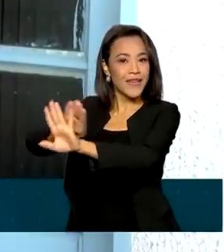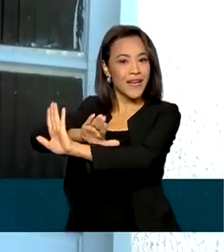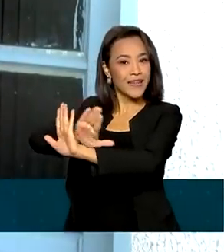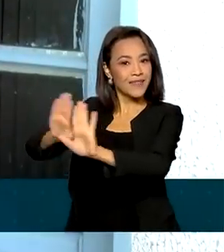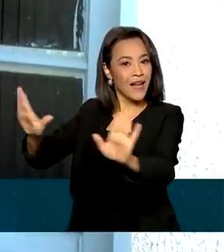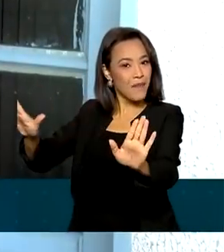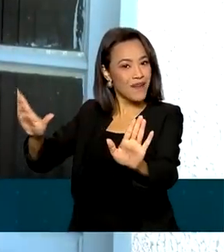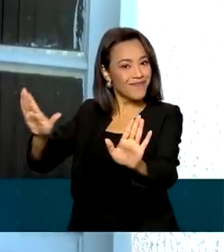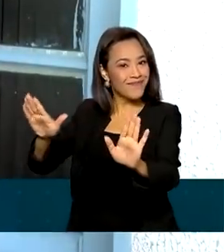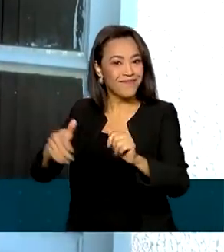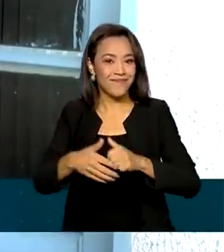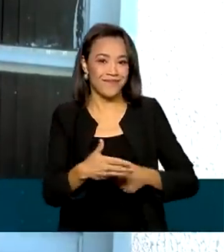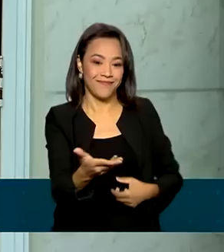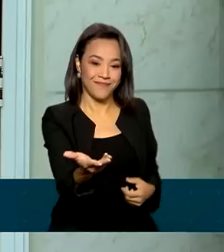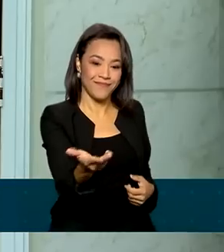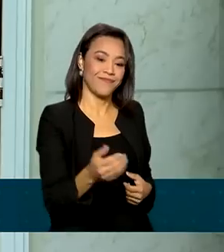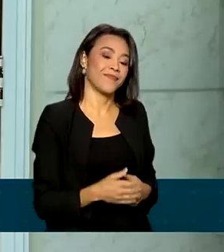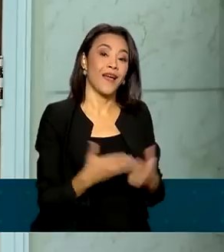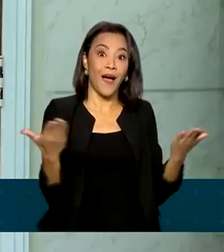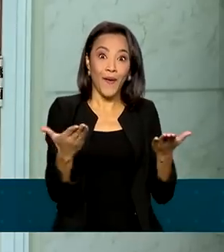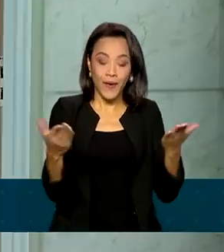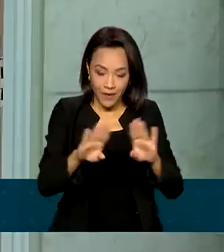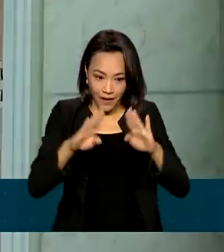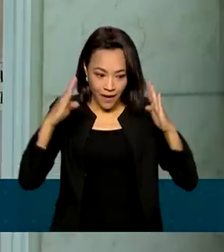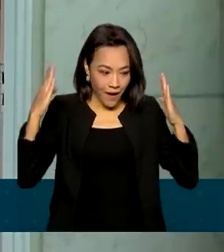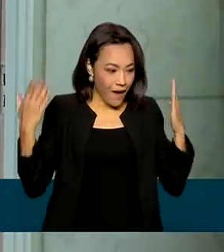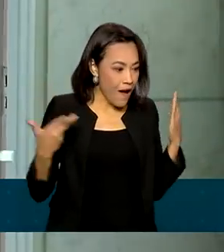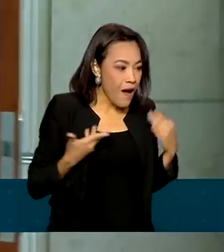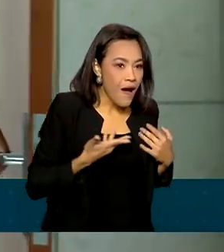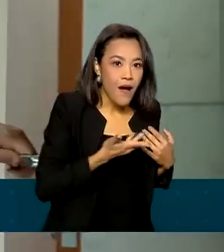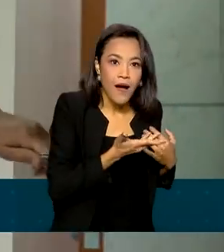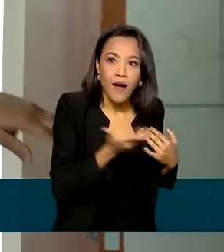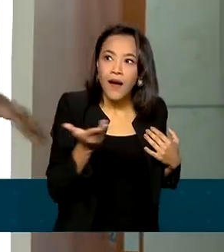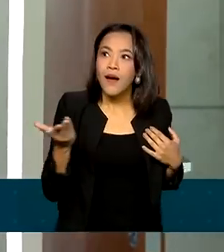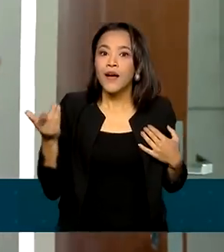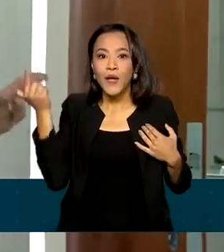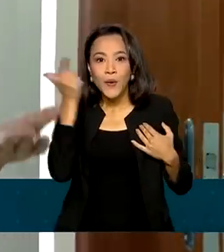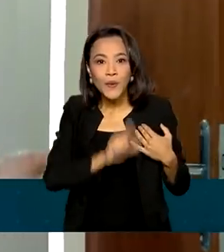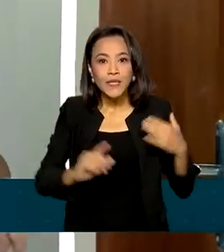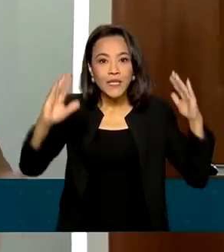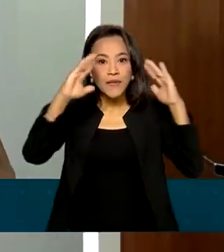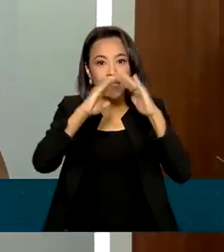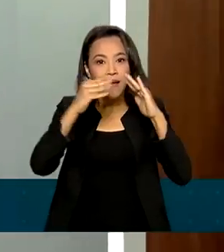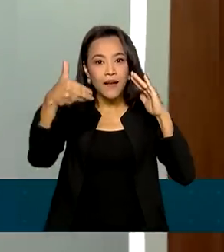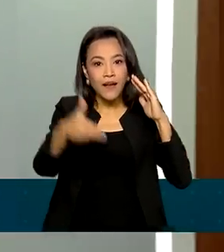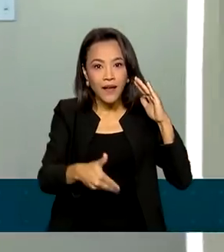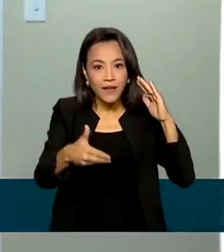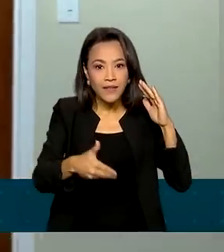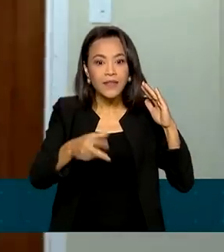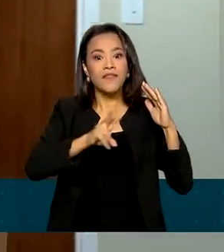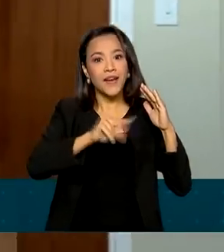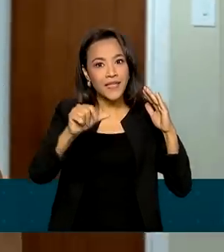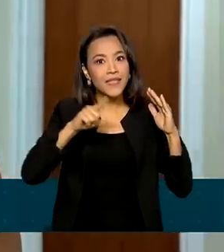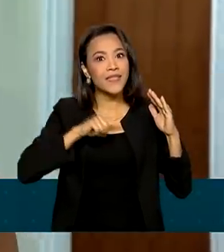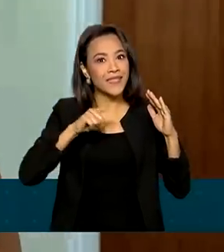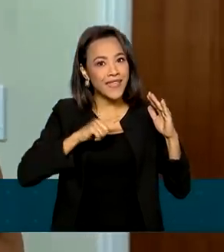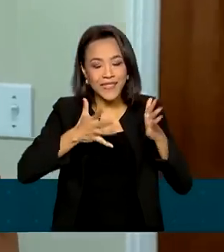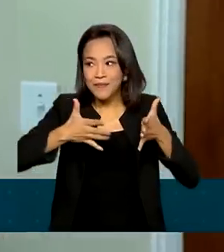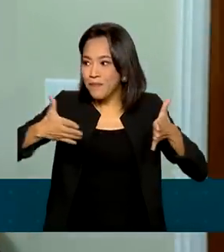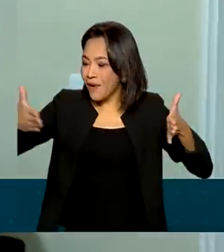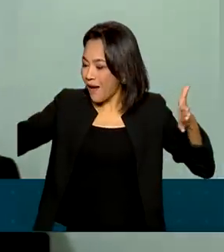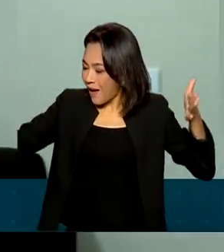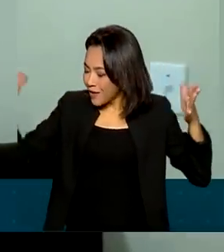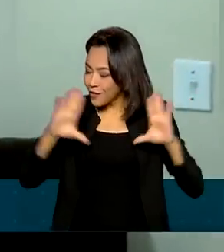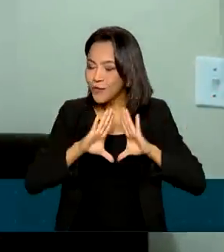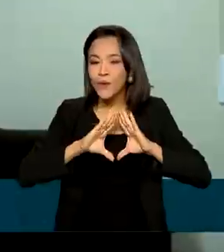Está próxima de mudar. É que a Sueli é uma das beneficiadas com uma unidade aqui no Jardim Canguru. E agora ela vai ter muito mais espaço